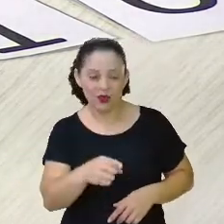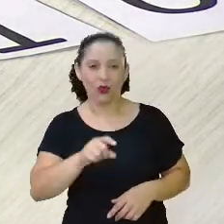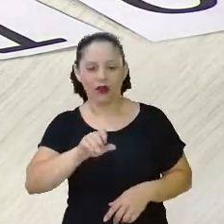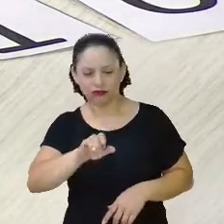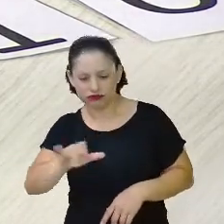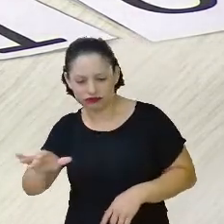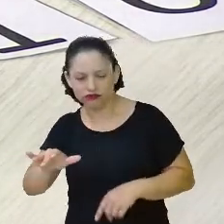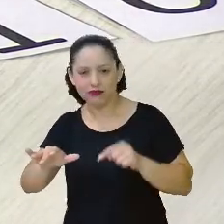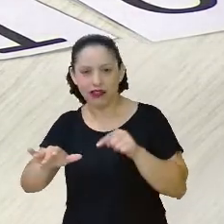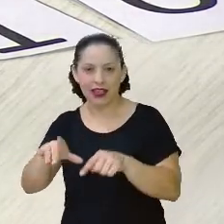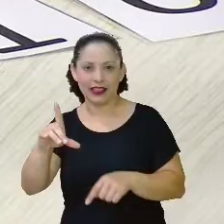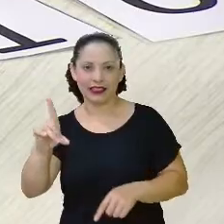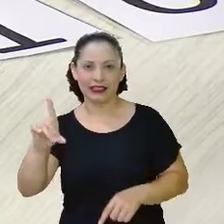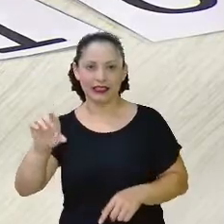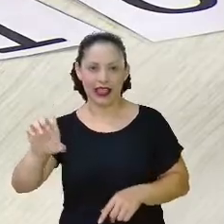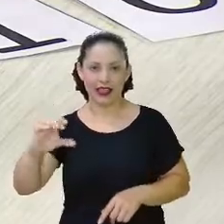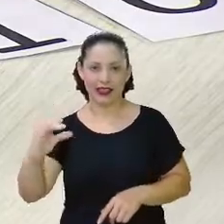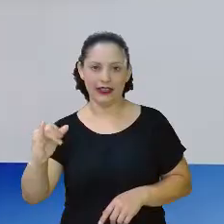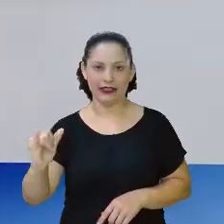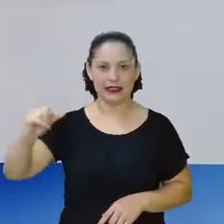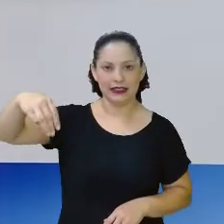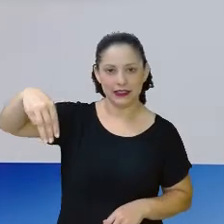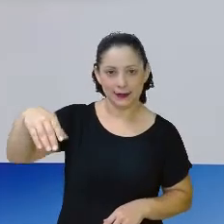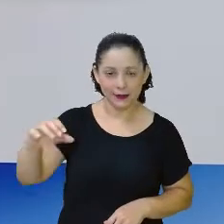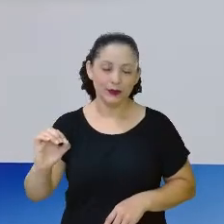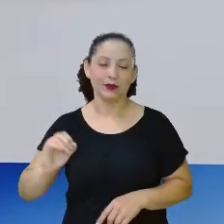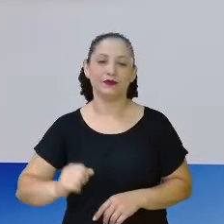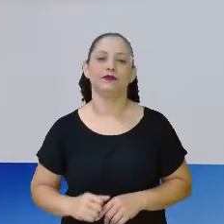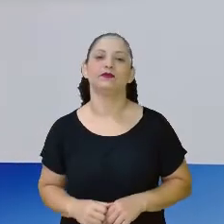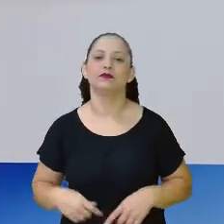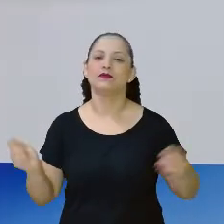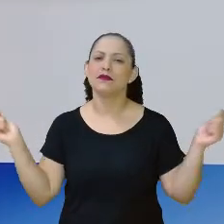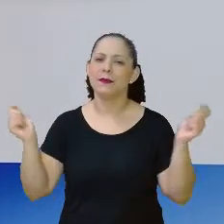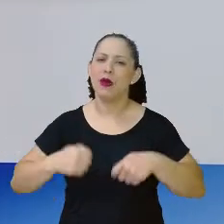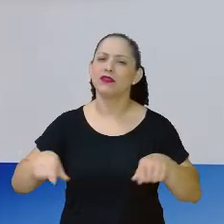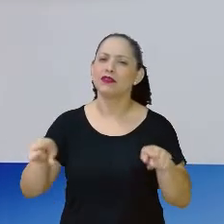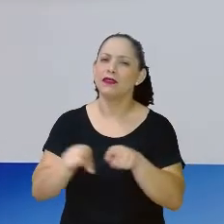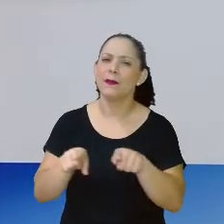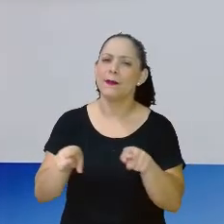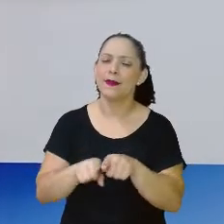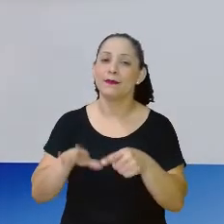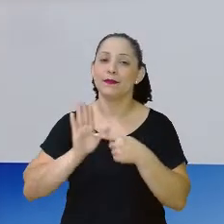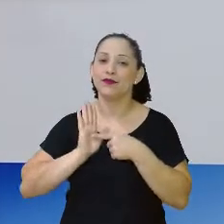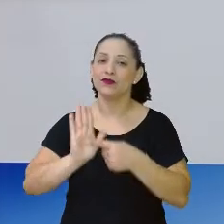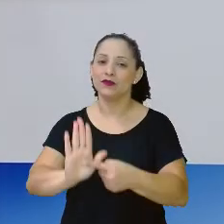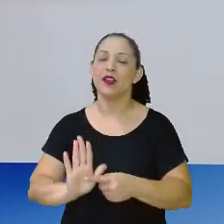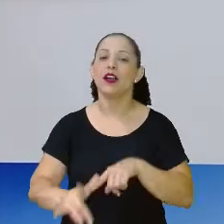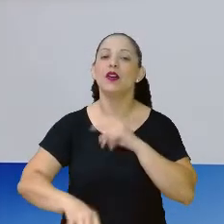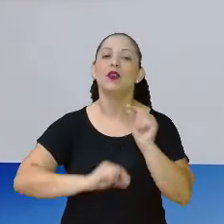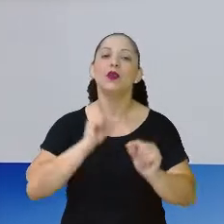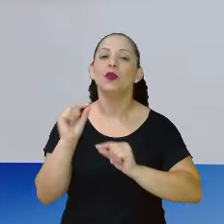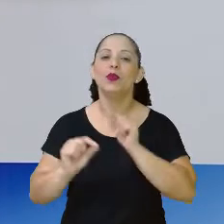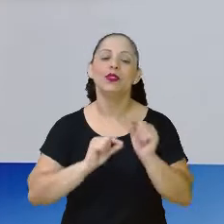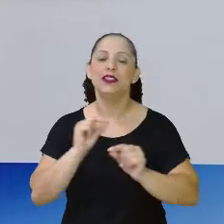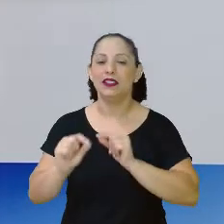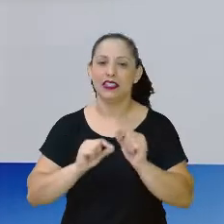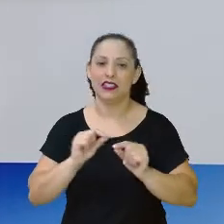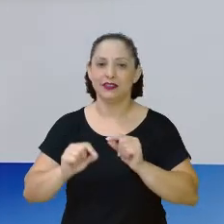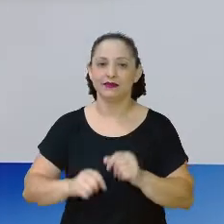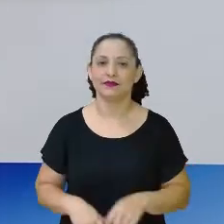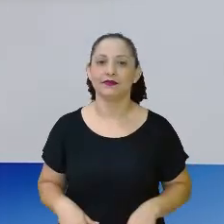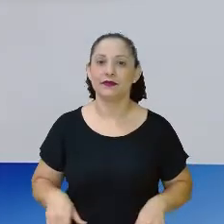chama décimo. Ok? Isso aí, eu poderia fazer também, ó, com o meu